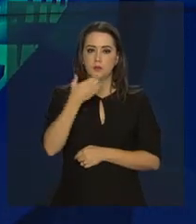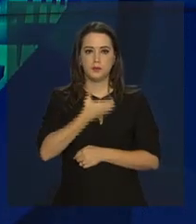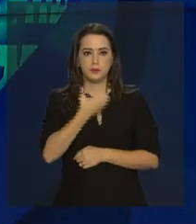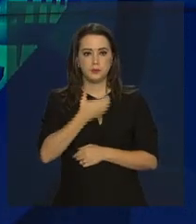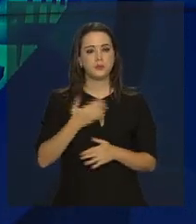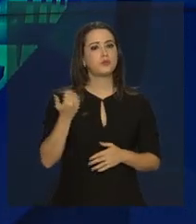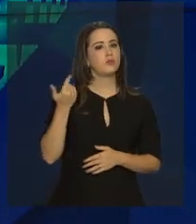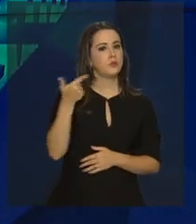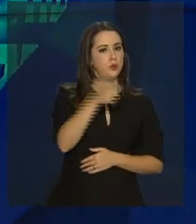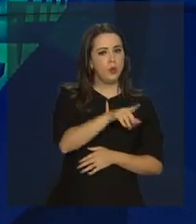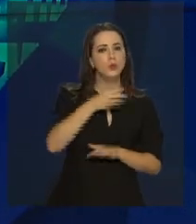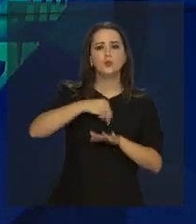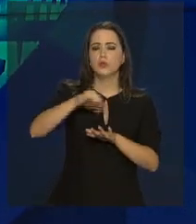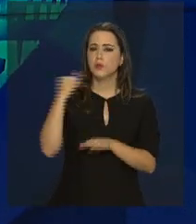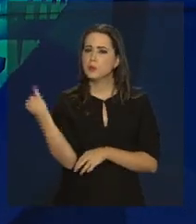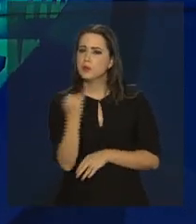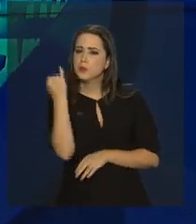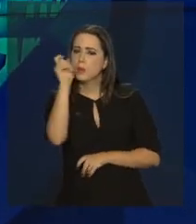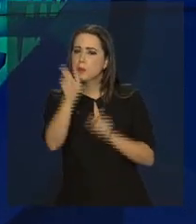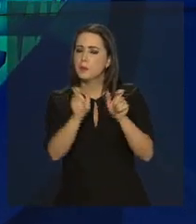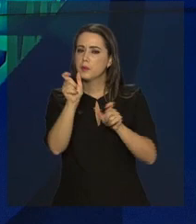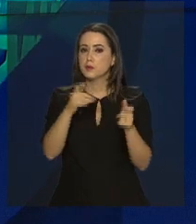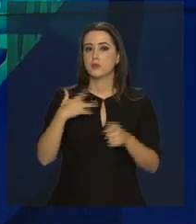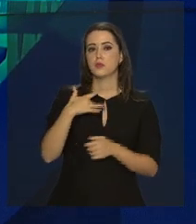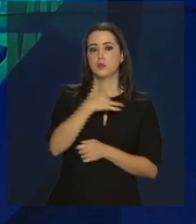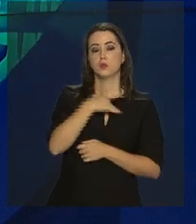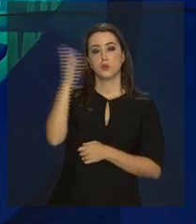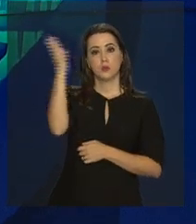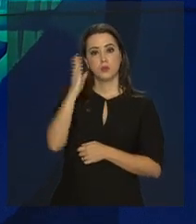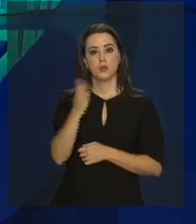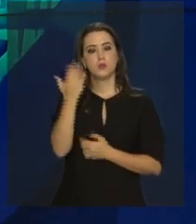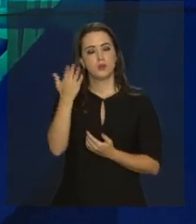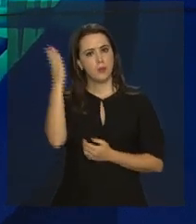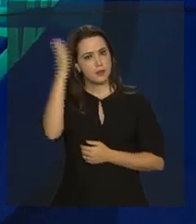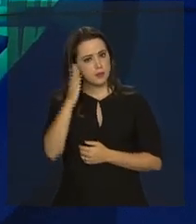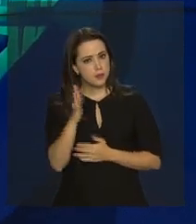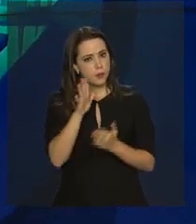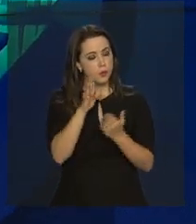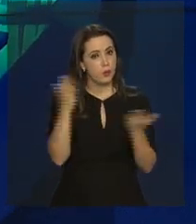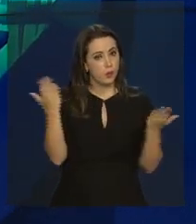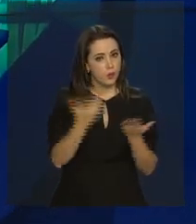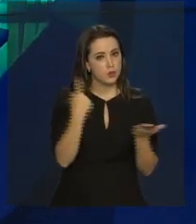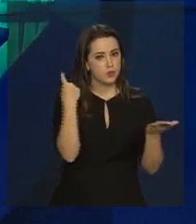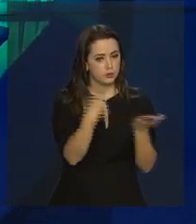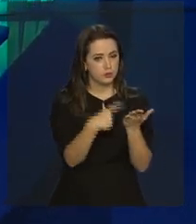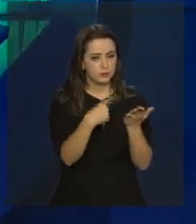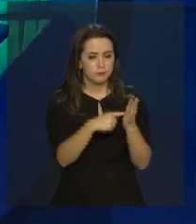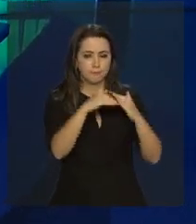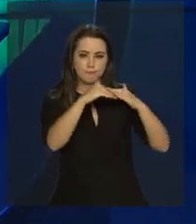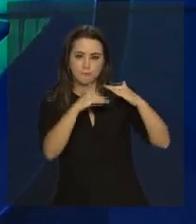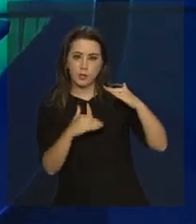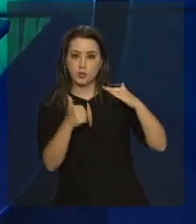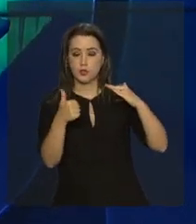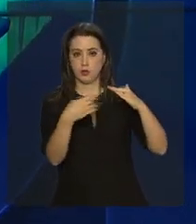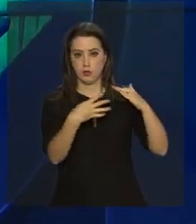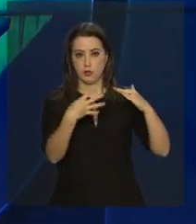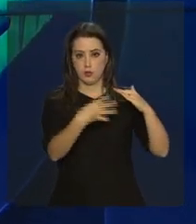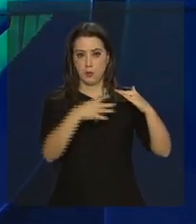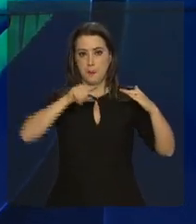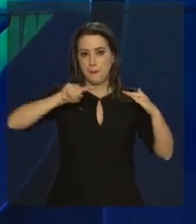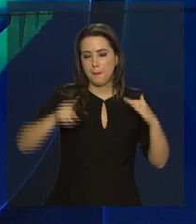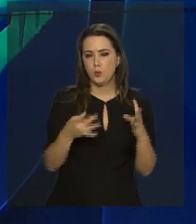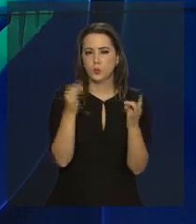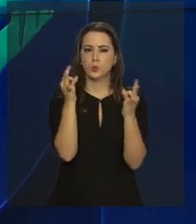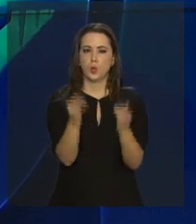E mais uma informação importante para a saúde dos brasileiros. O Brasil assumiu hoje a meta de reduzir 144 mil